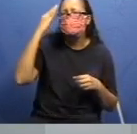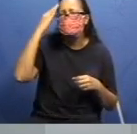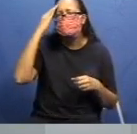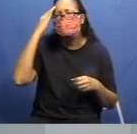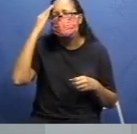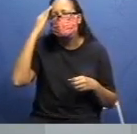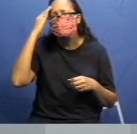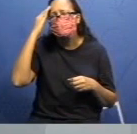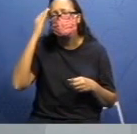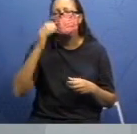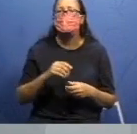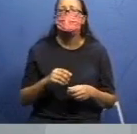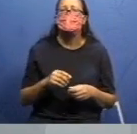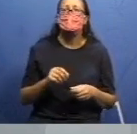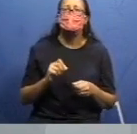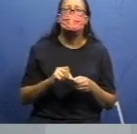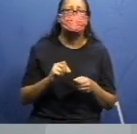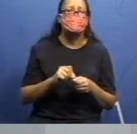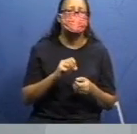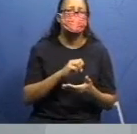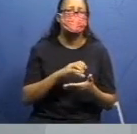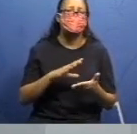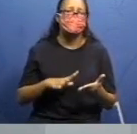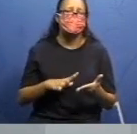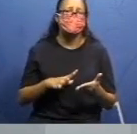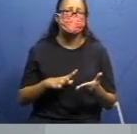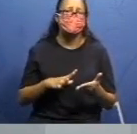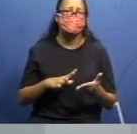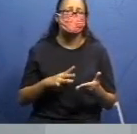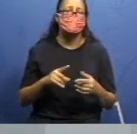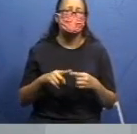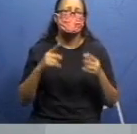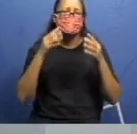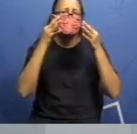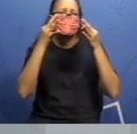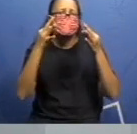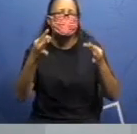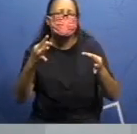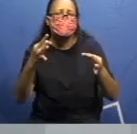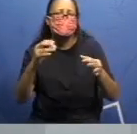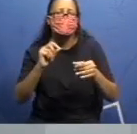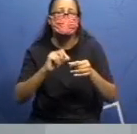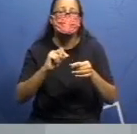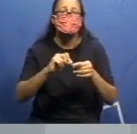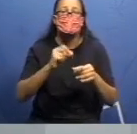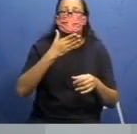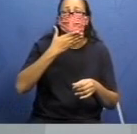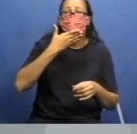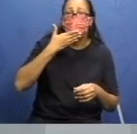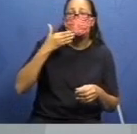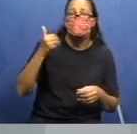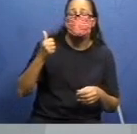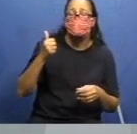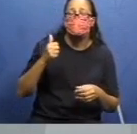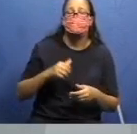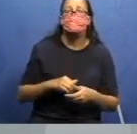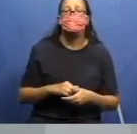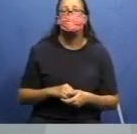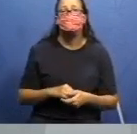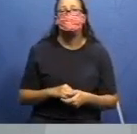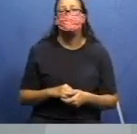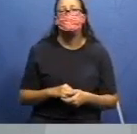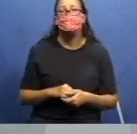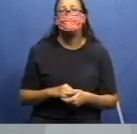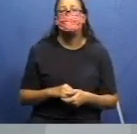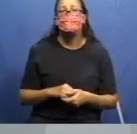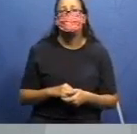as atividades. Então, quando a gente concentra em algo, quando a gente presta atenção, a gente acaba fazendo de uma melhor maneira possível. E além